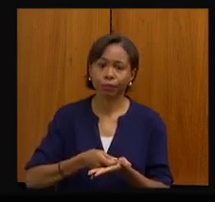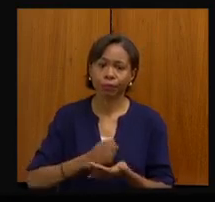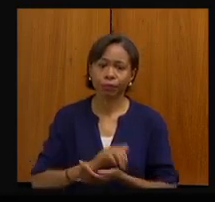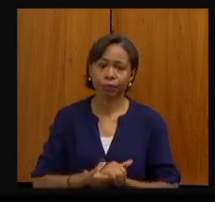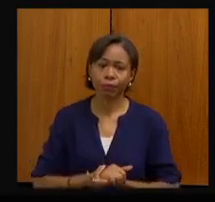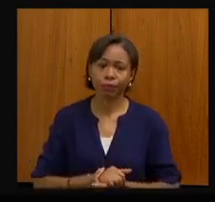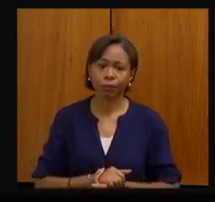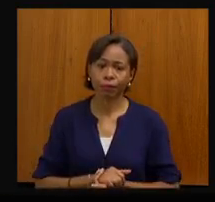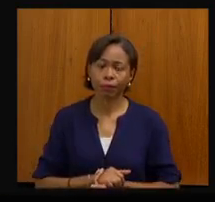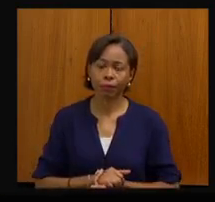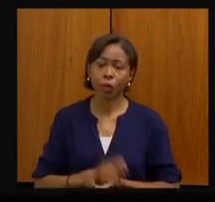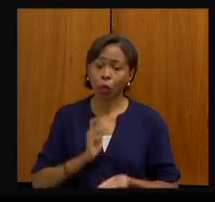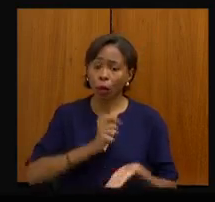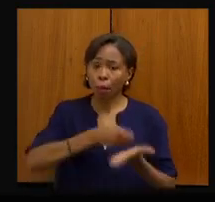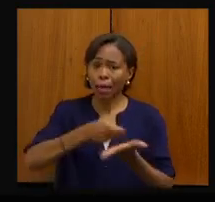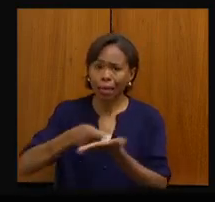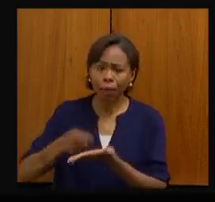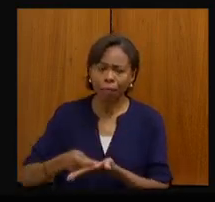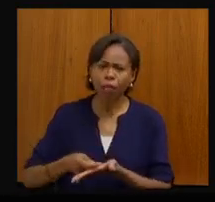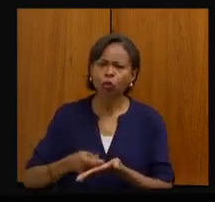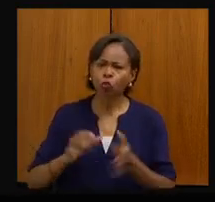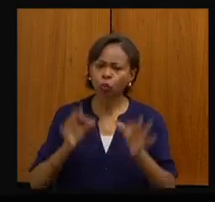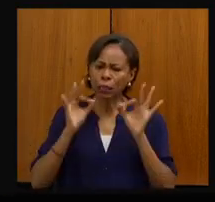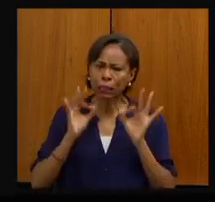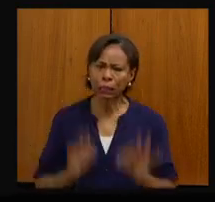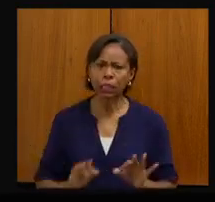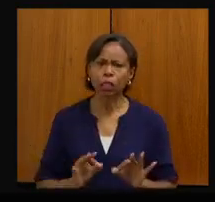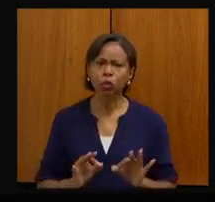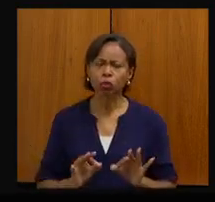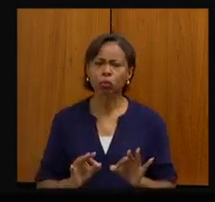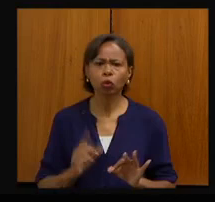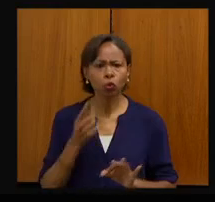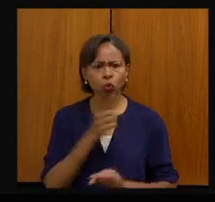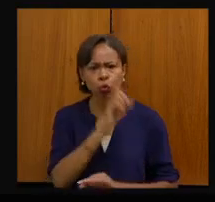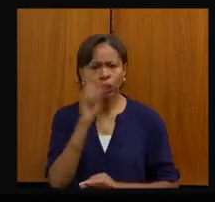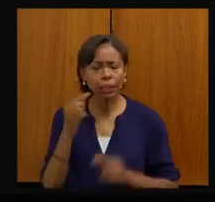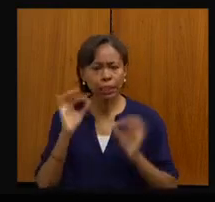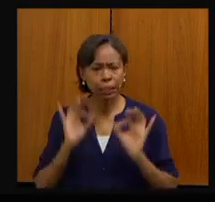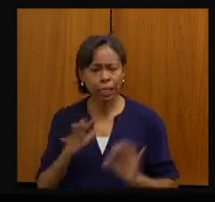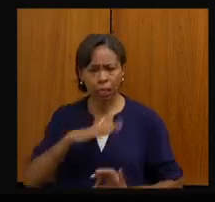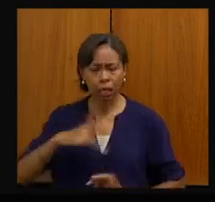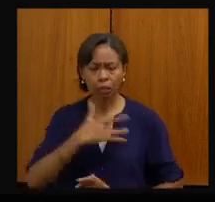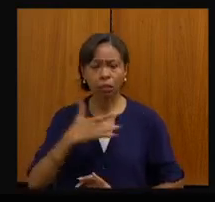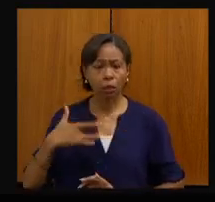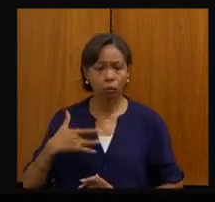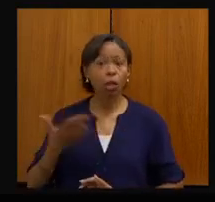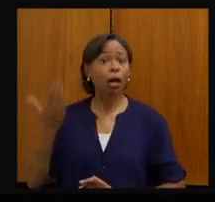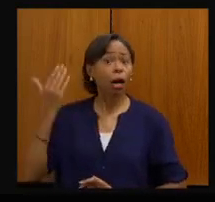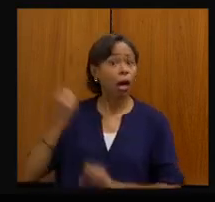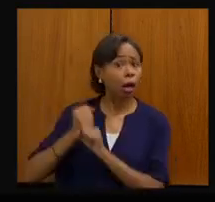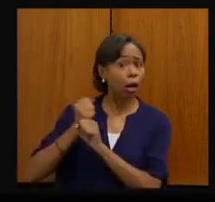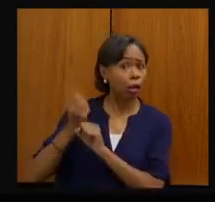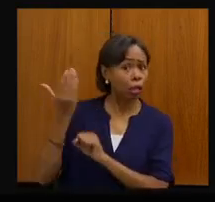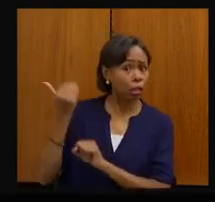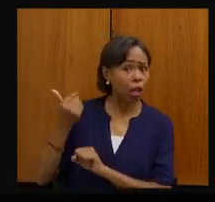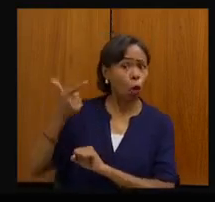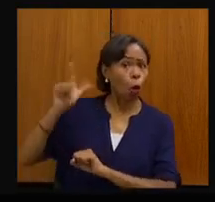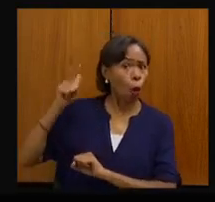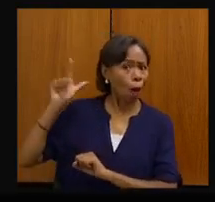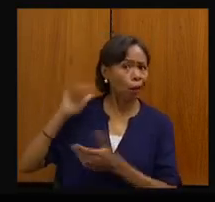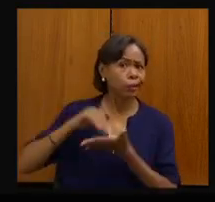em dia da área da saúde. Olha, nós passamos nos últimos anos com secretários de saúde que foram